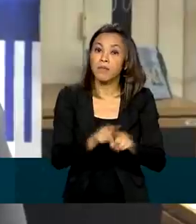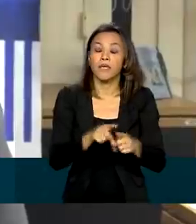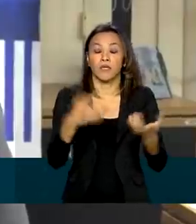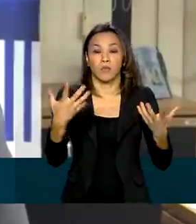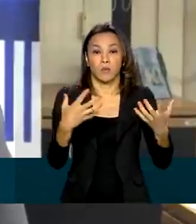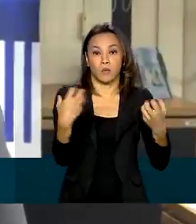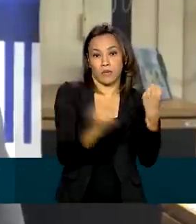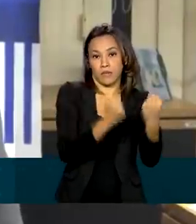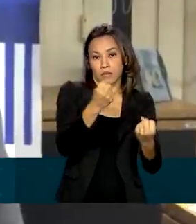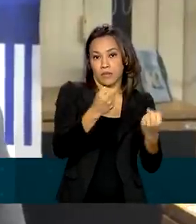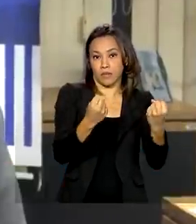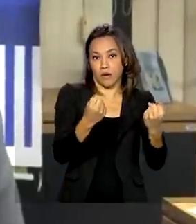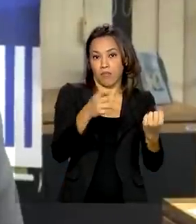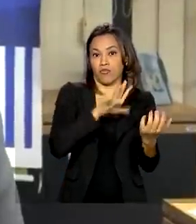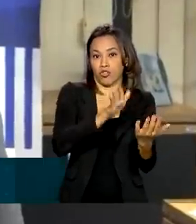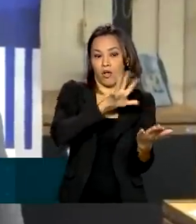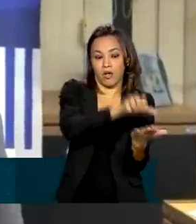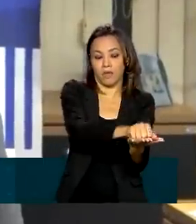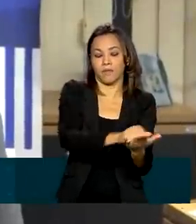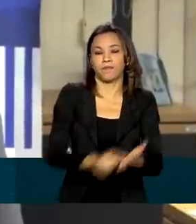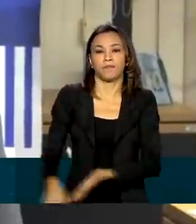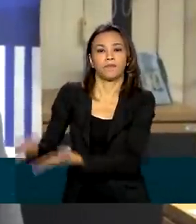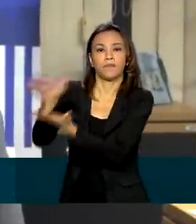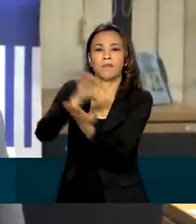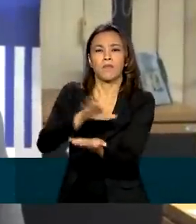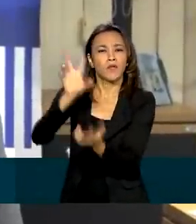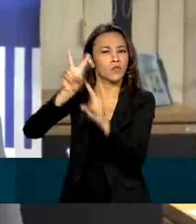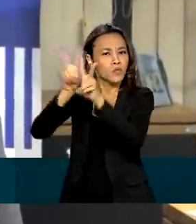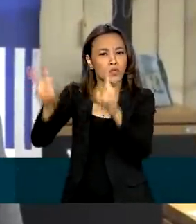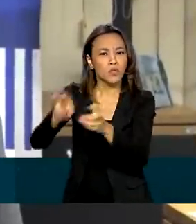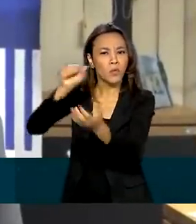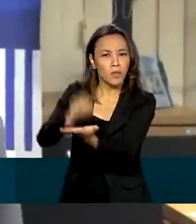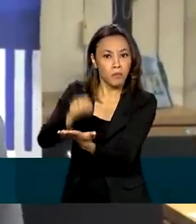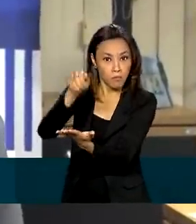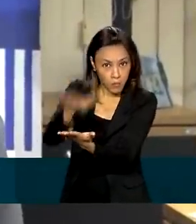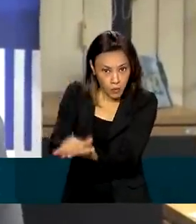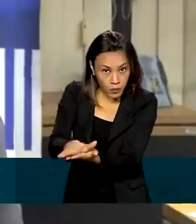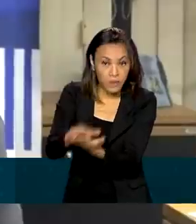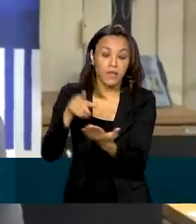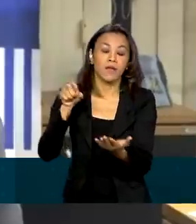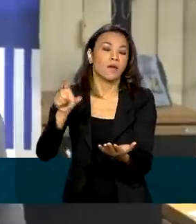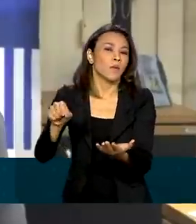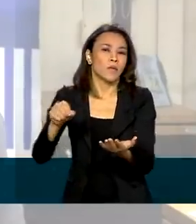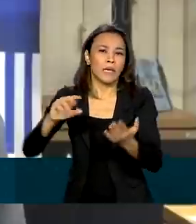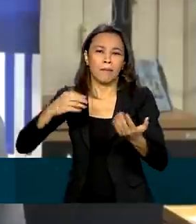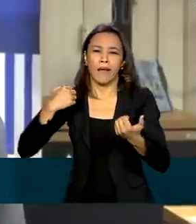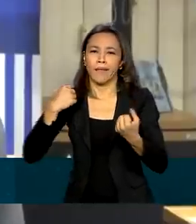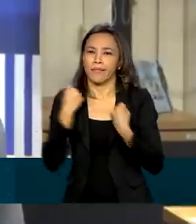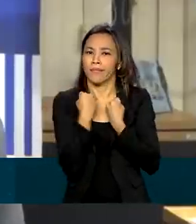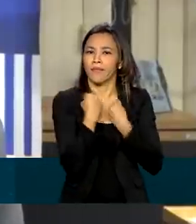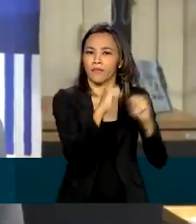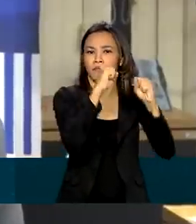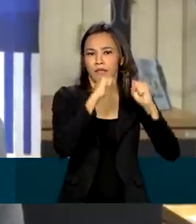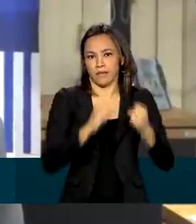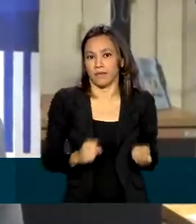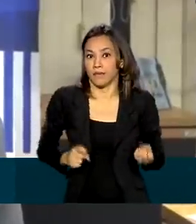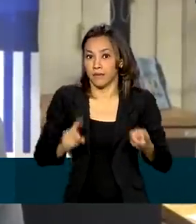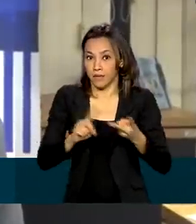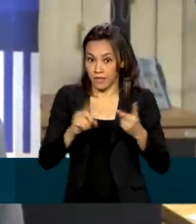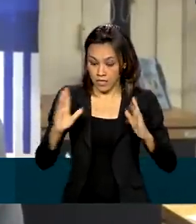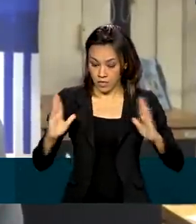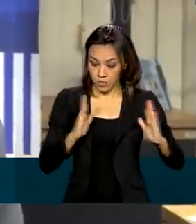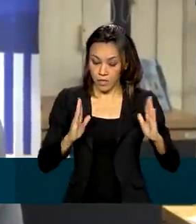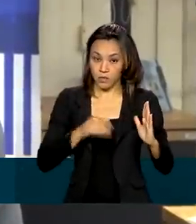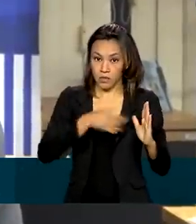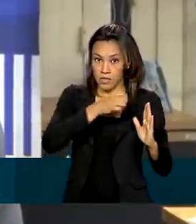No caso das multas, os prazos para a apresentação de defesa prévia ou de recurso que recaírem entre os dias